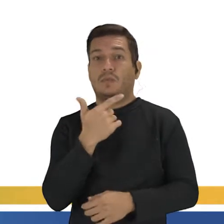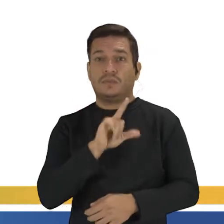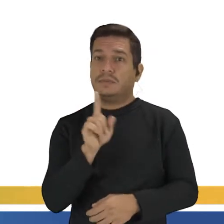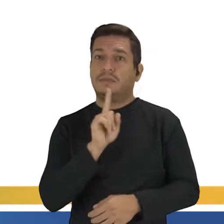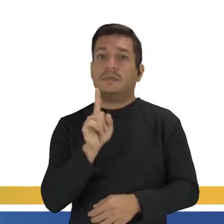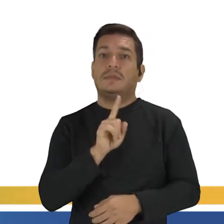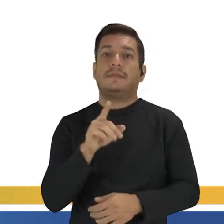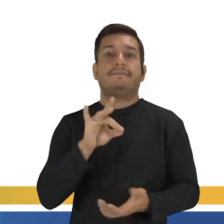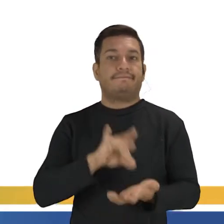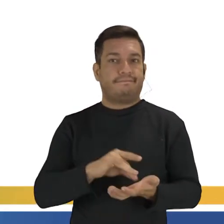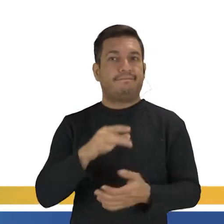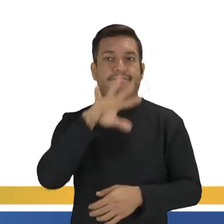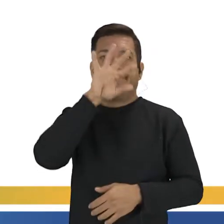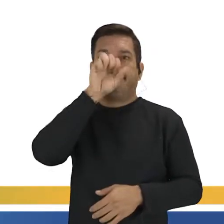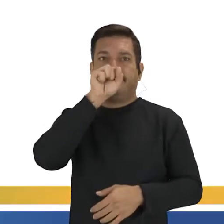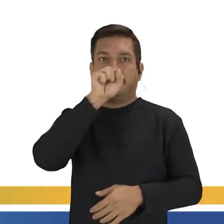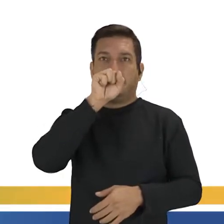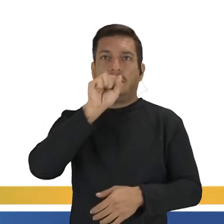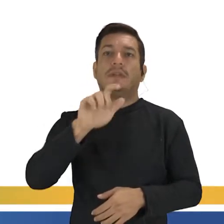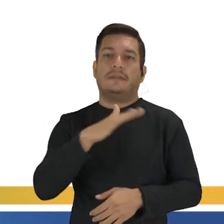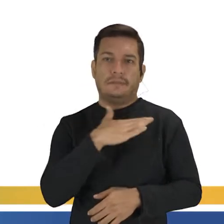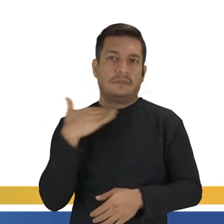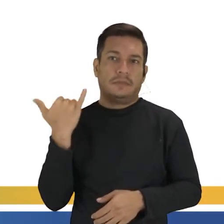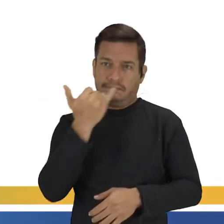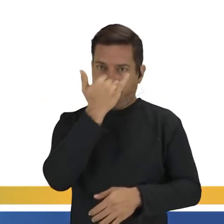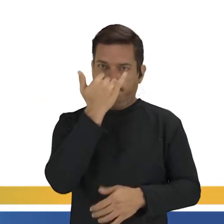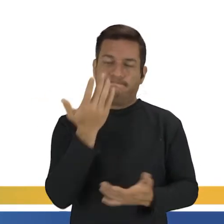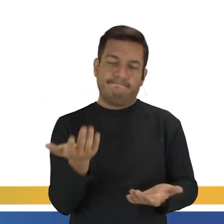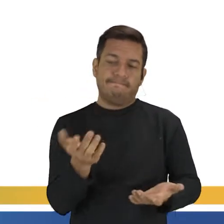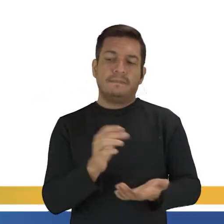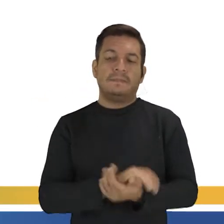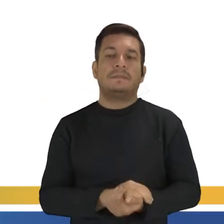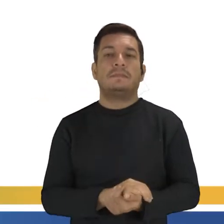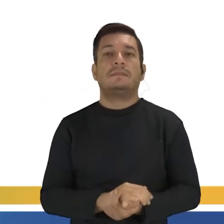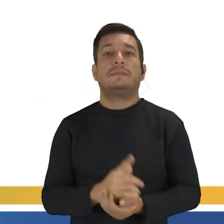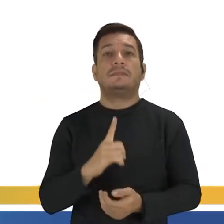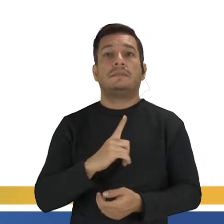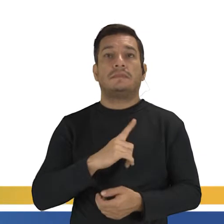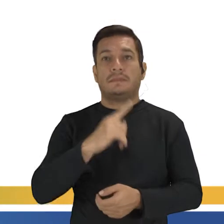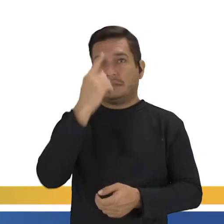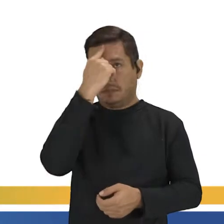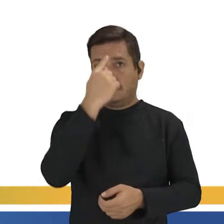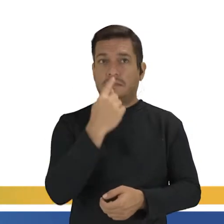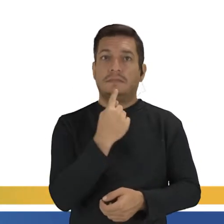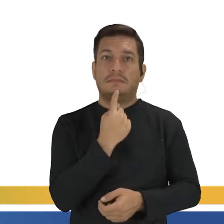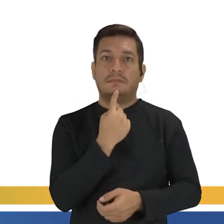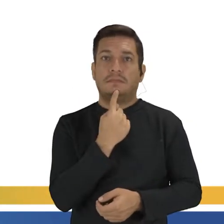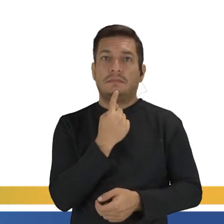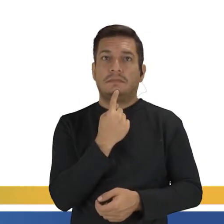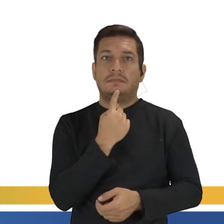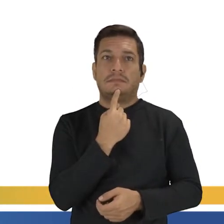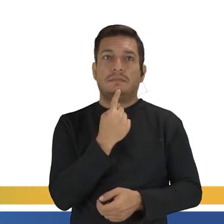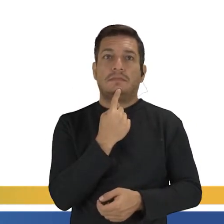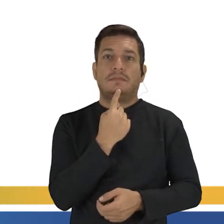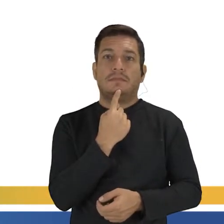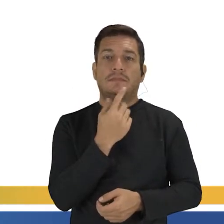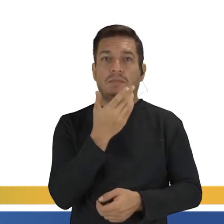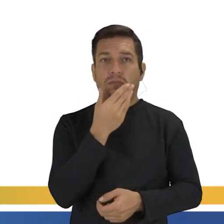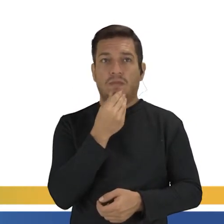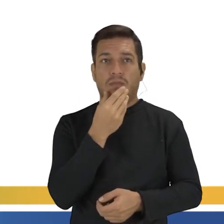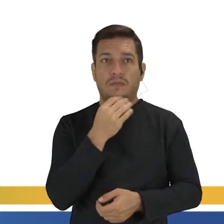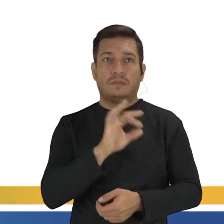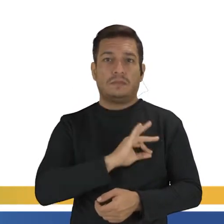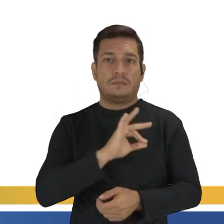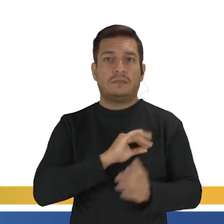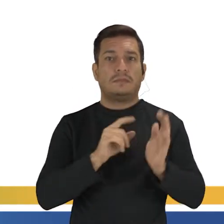fato, respirar, né? E elevar da morte. Aí a gente tem, né? A figura do Algoz, que foi um policial branco. Alguns